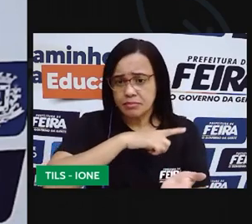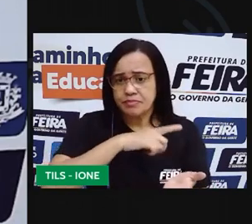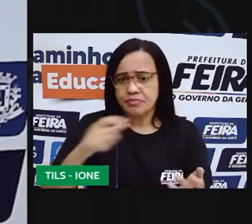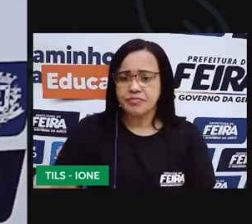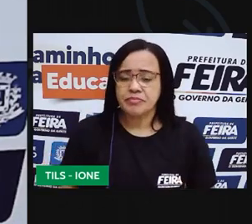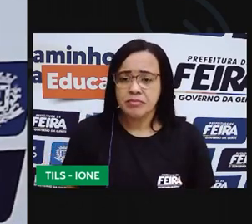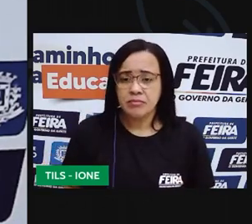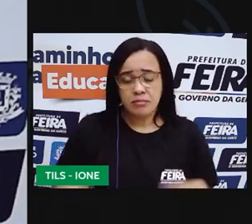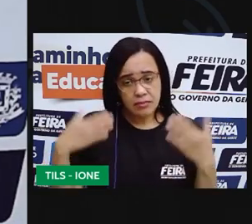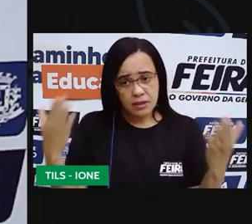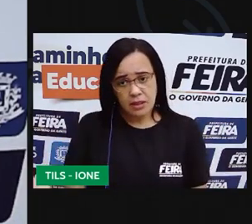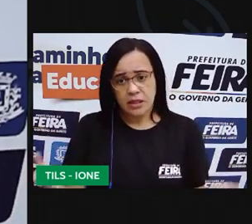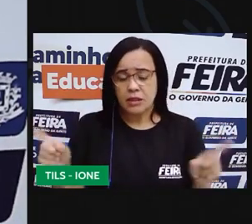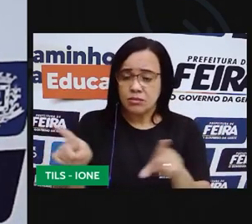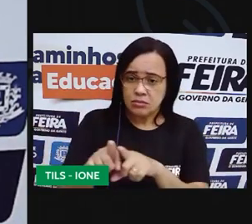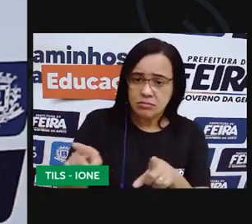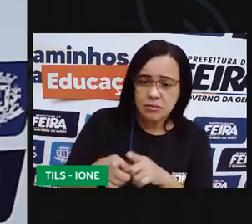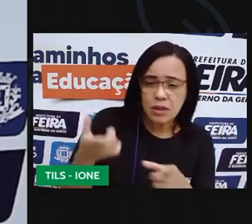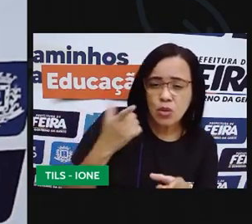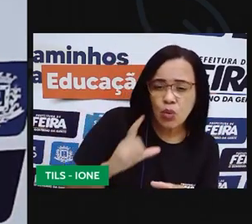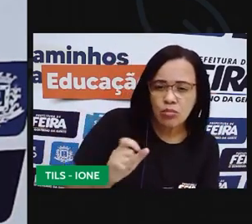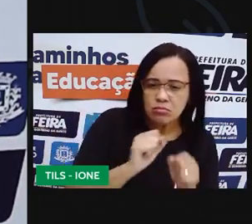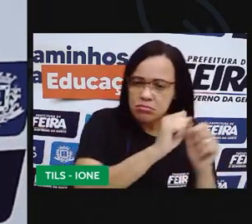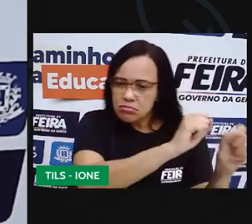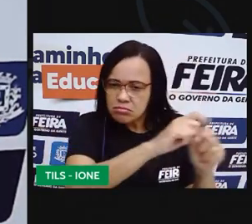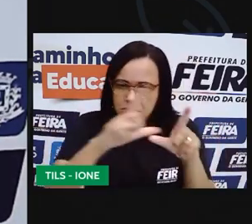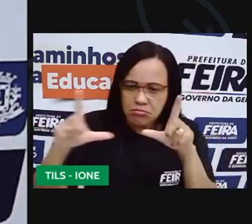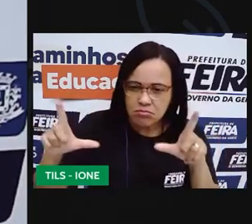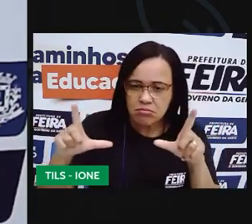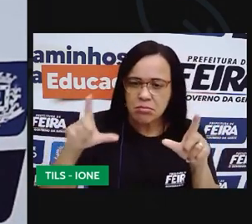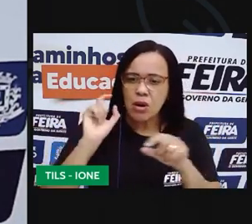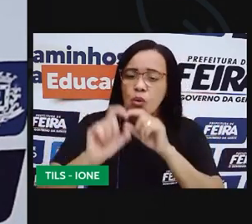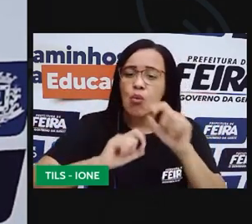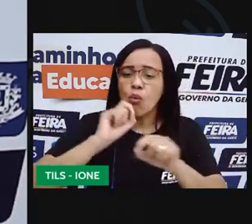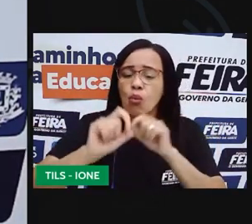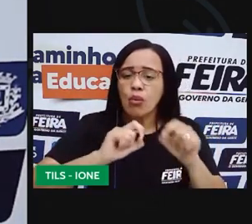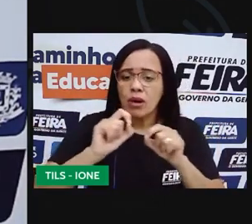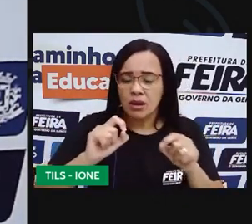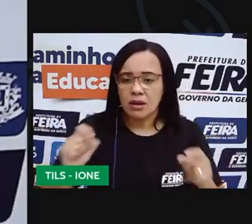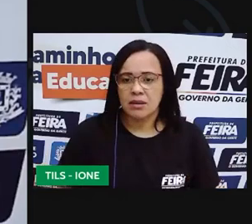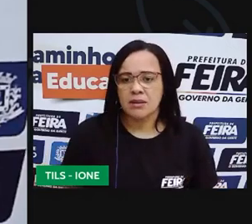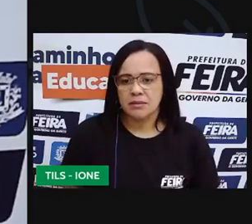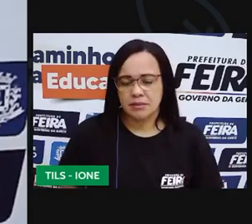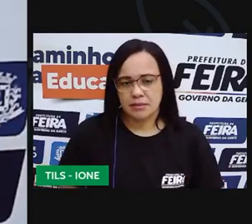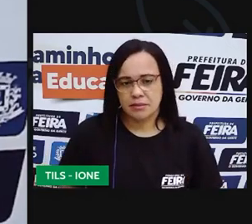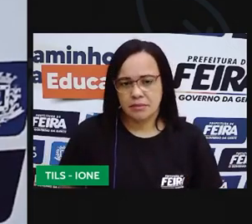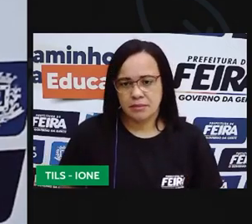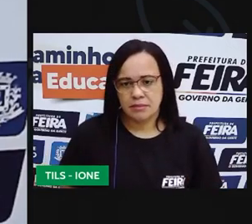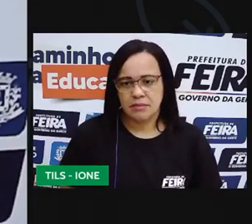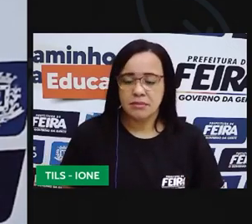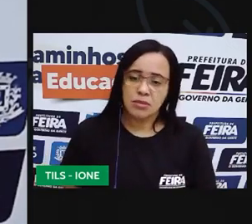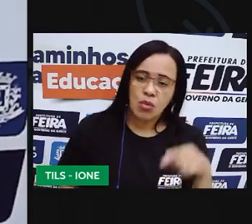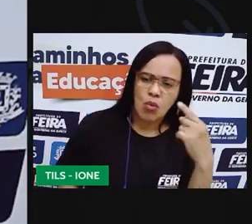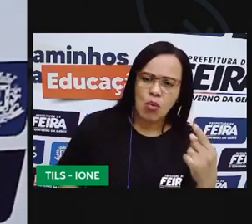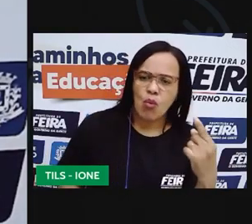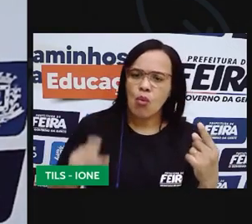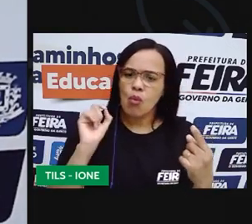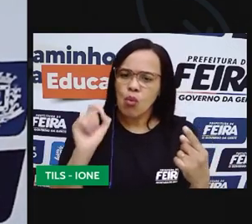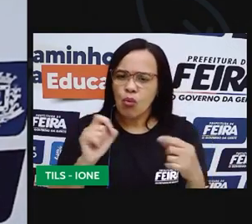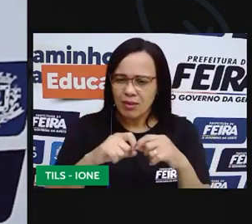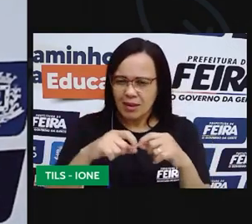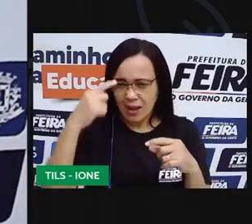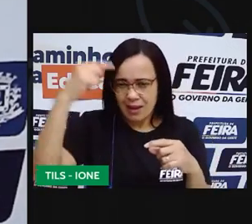fazer essa representação por meio de um de um